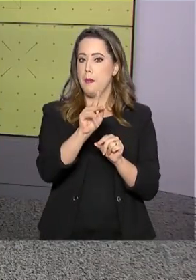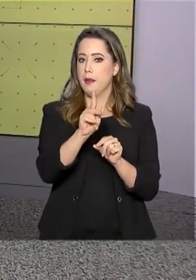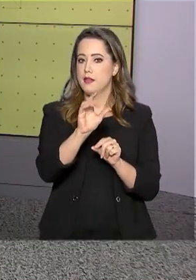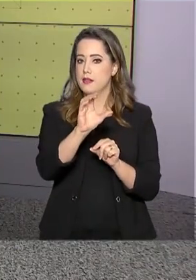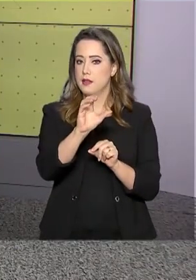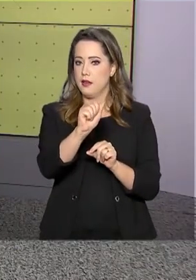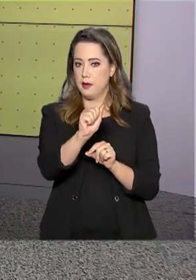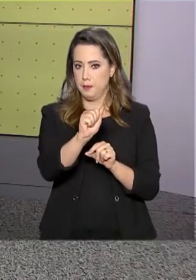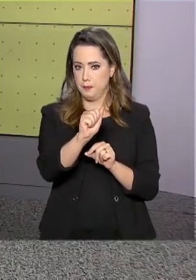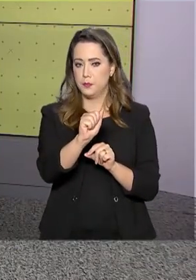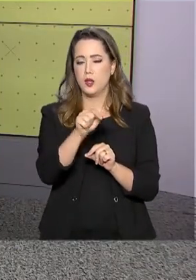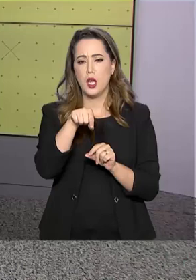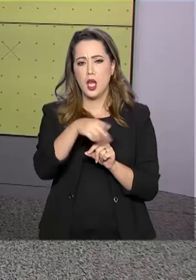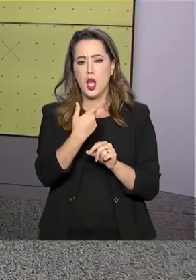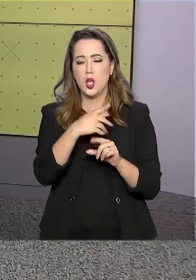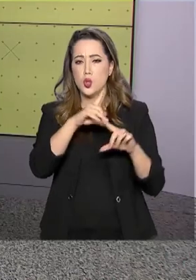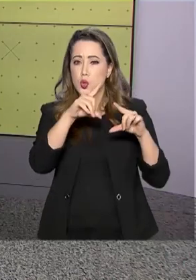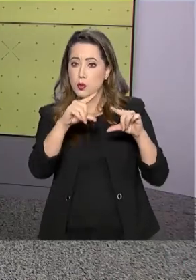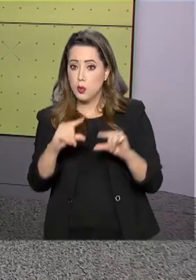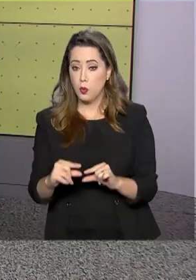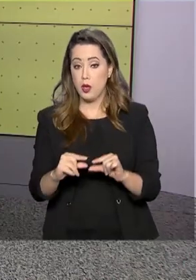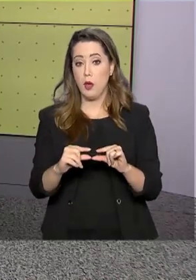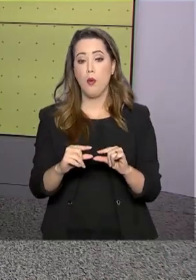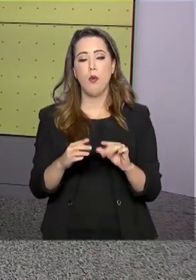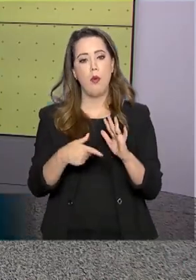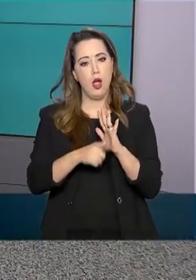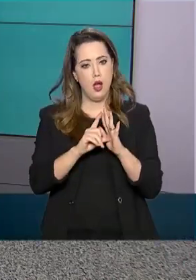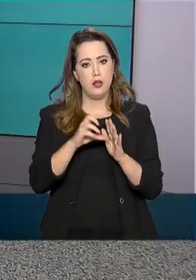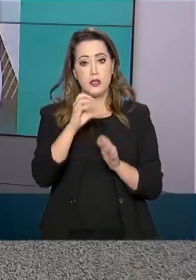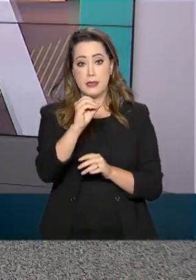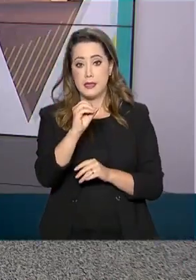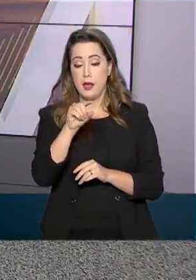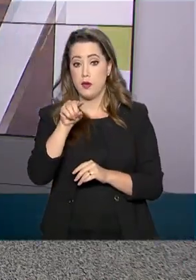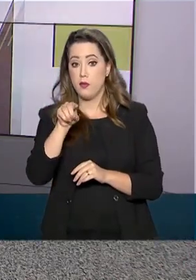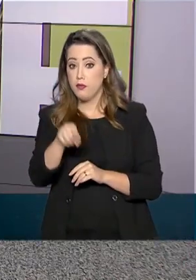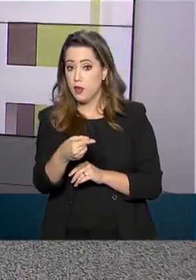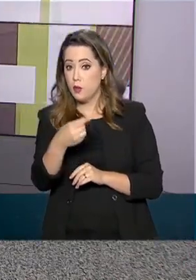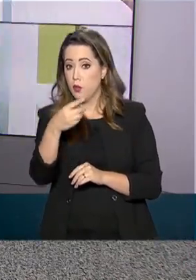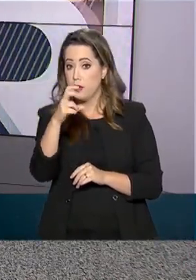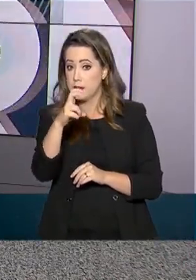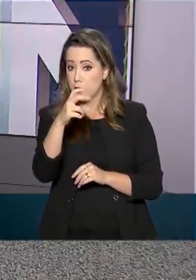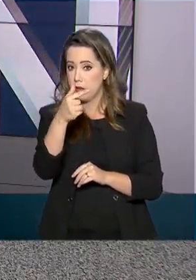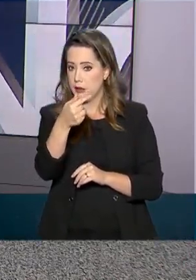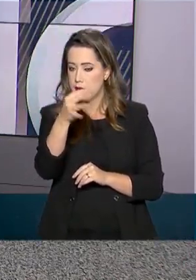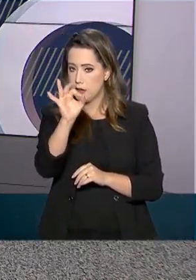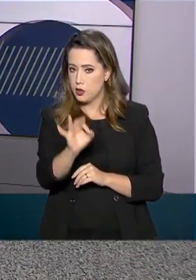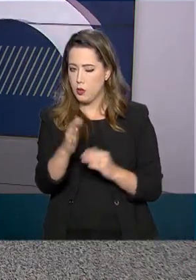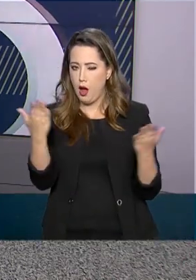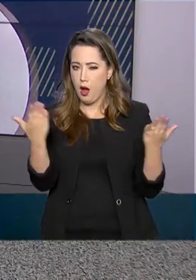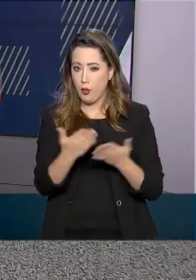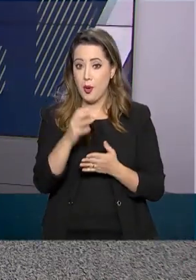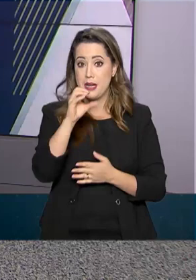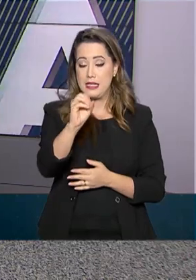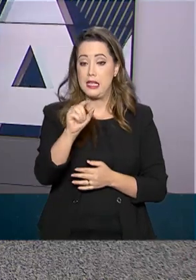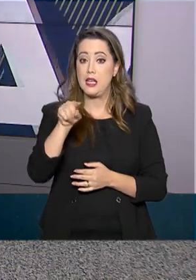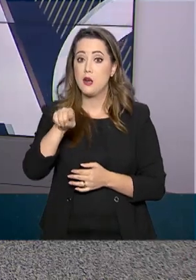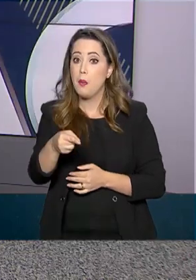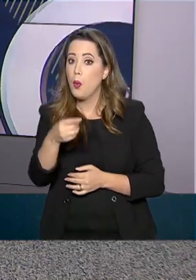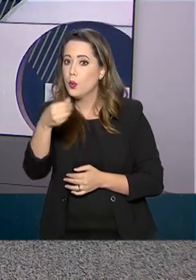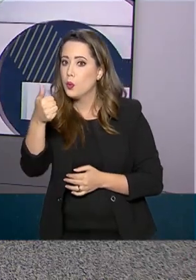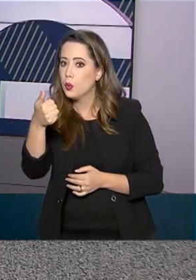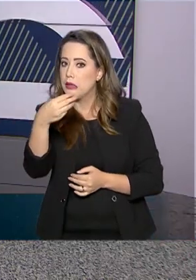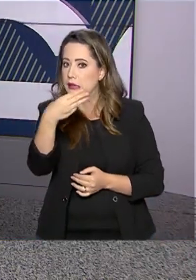ao Consumidor Amplo, desacelerou. Caiu de 0,57% em abril para 0,13% em maio.